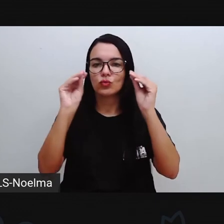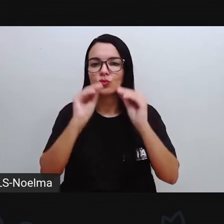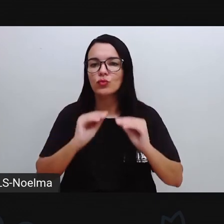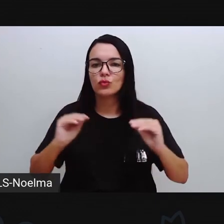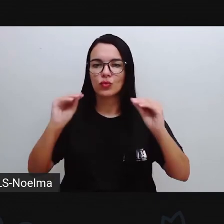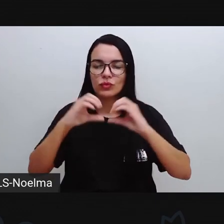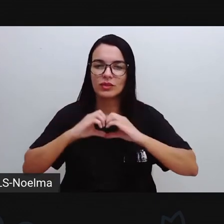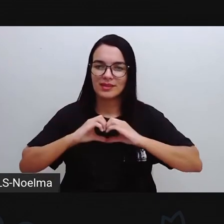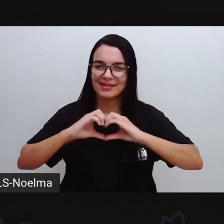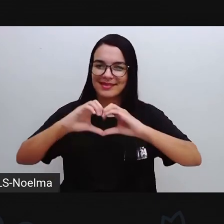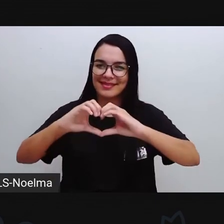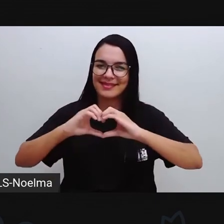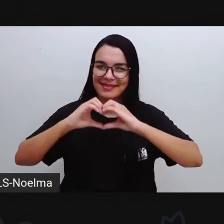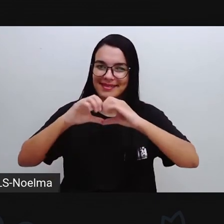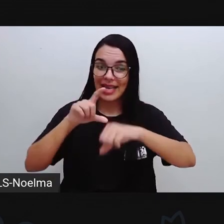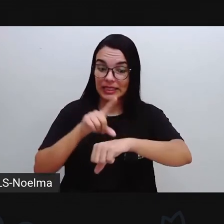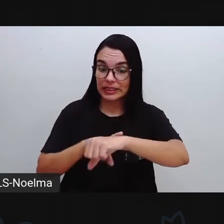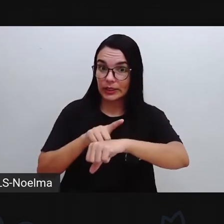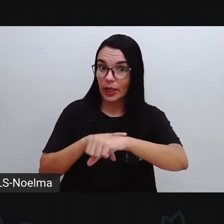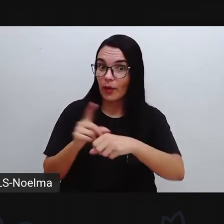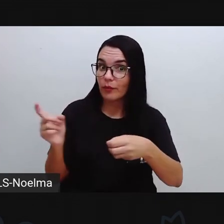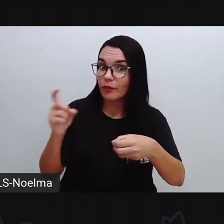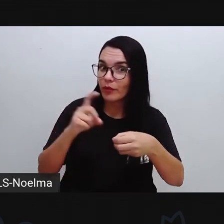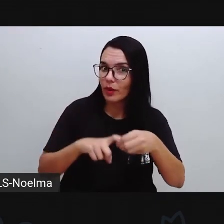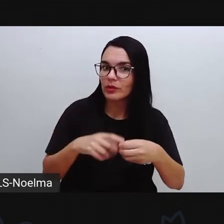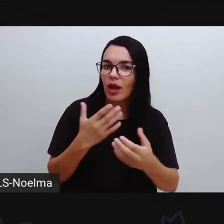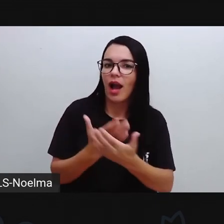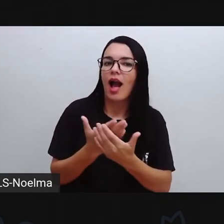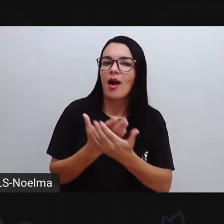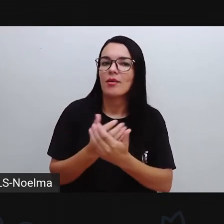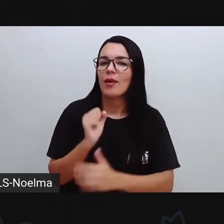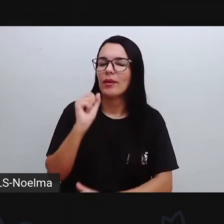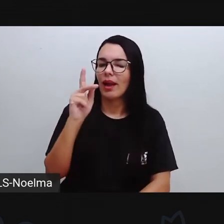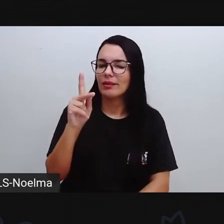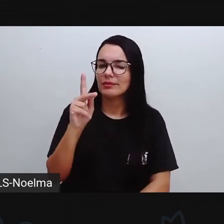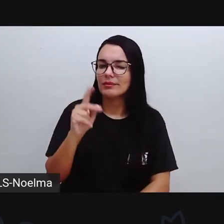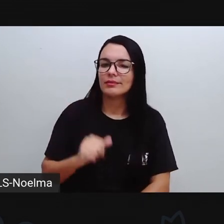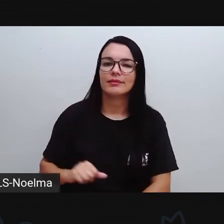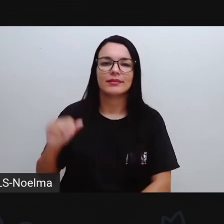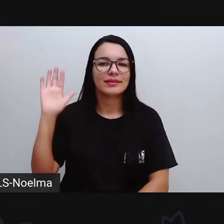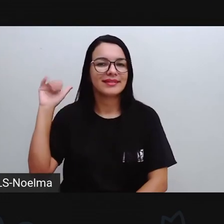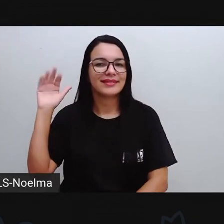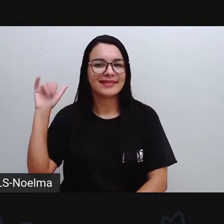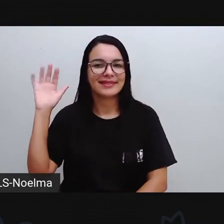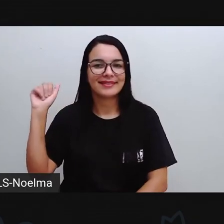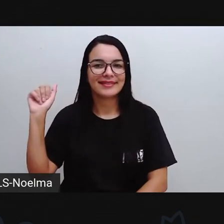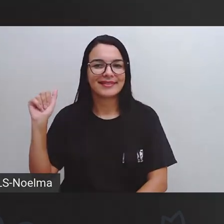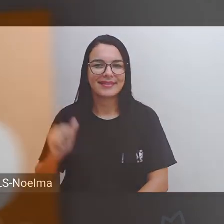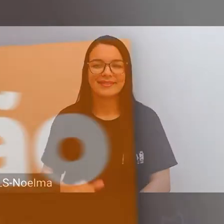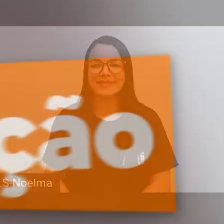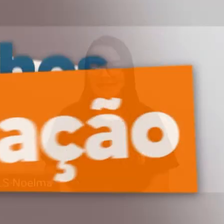no coração de cada um de vocês. E daqui a pouquinho a gente volta com mais uma aula, certo? Tchau, tchau!